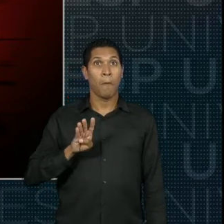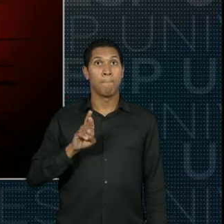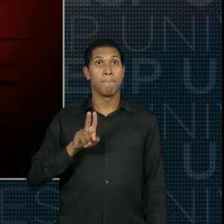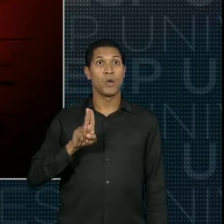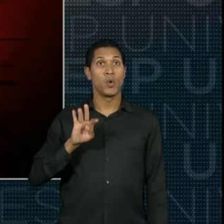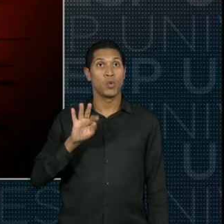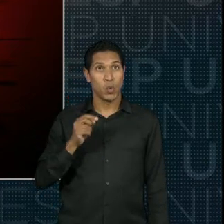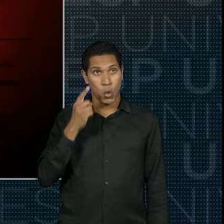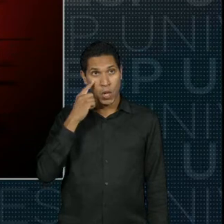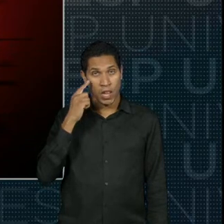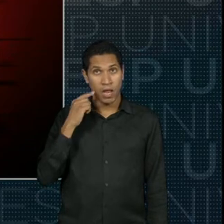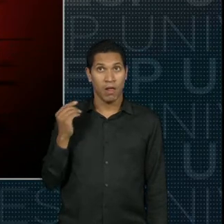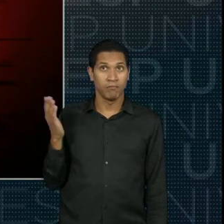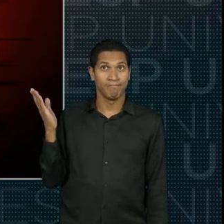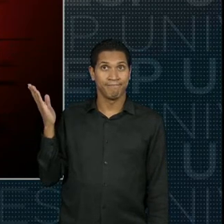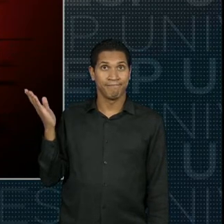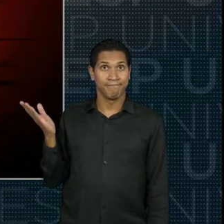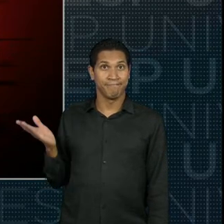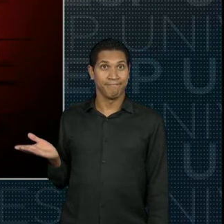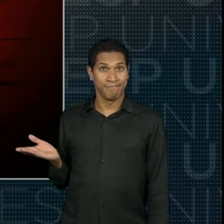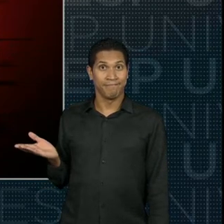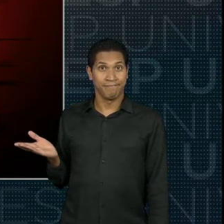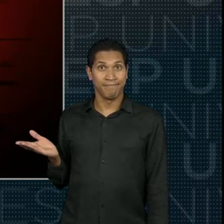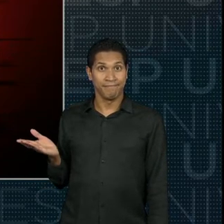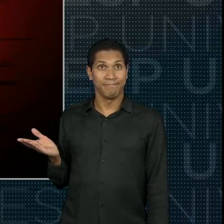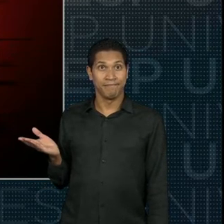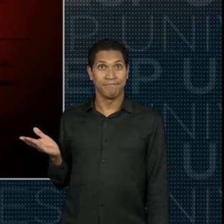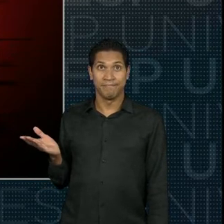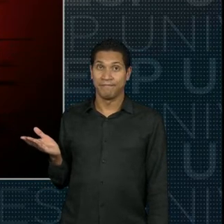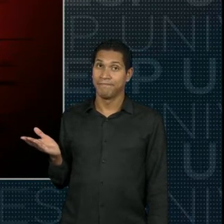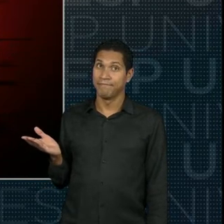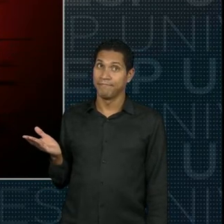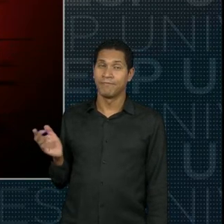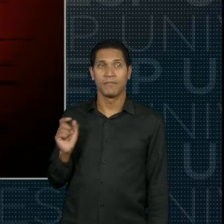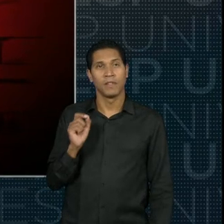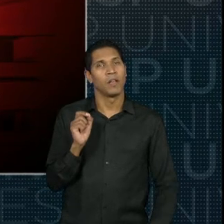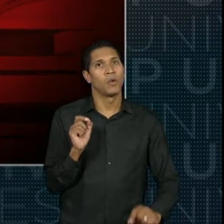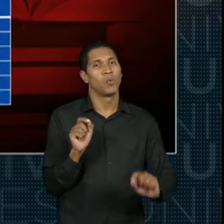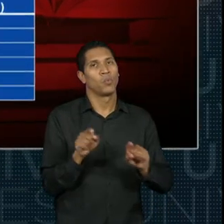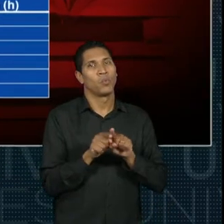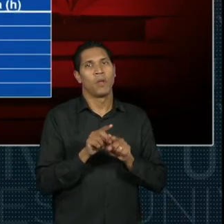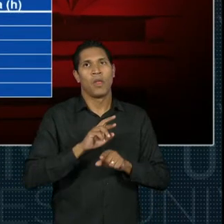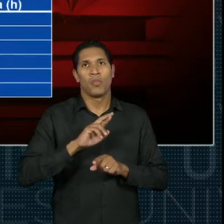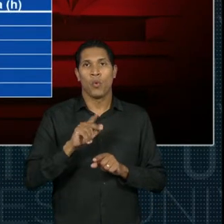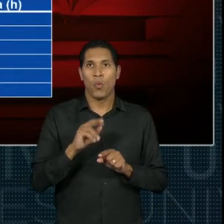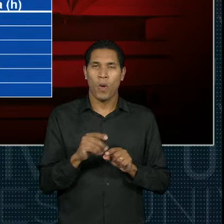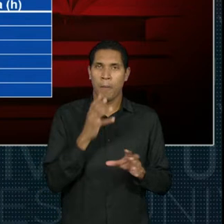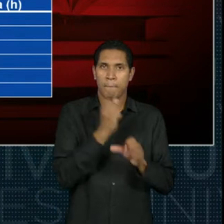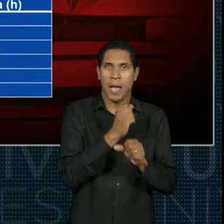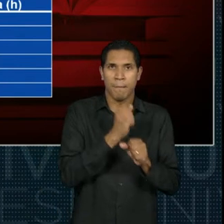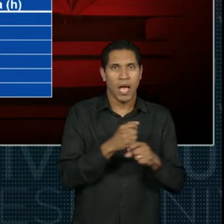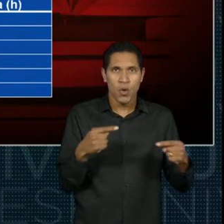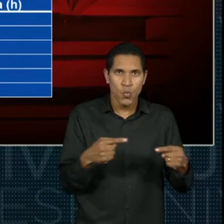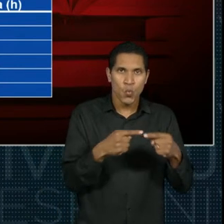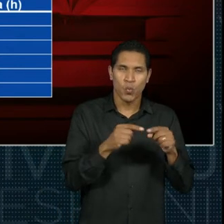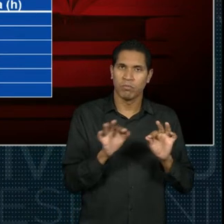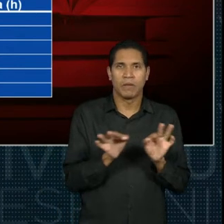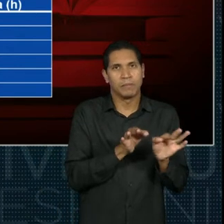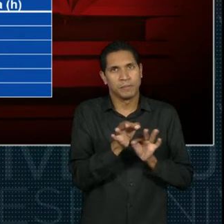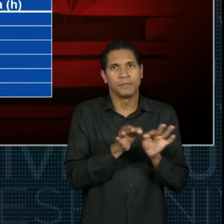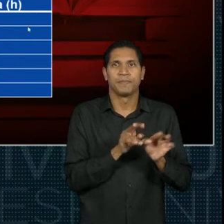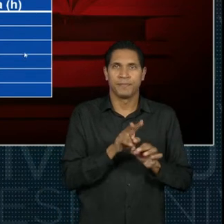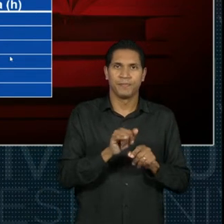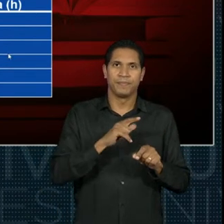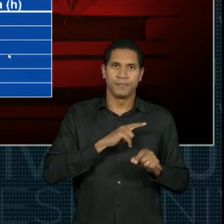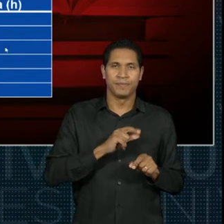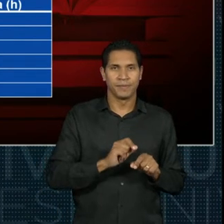discurso que vocês fizeram, não necessariamente será integralmente contabilizada, porque haverão esses ajustes de